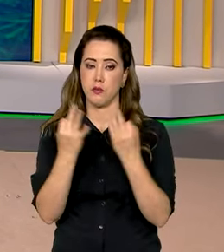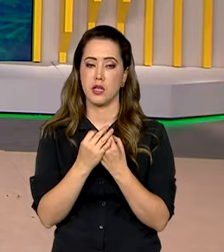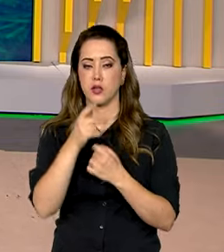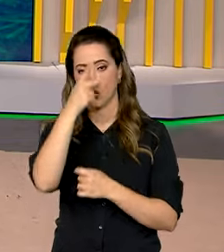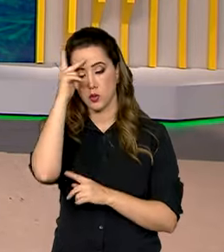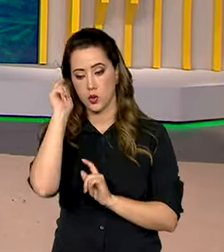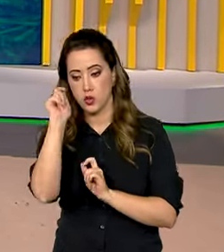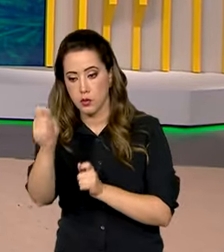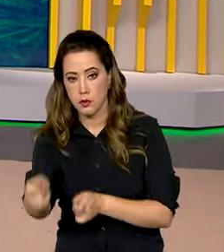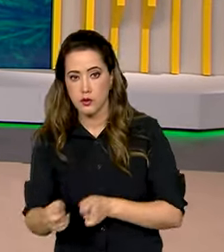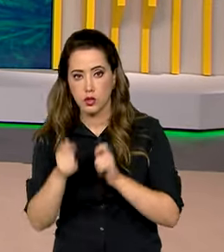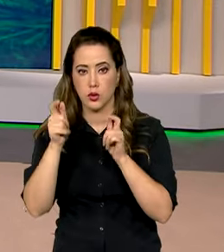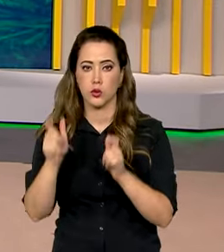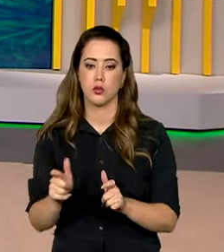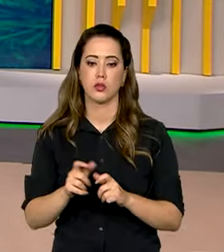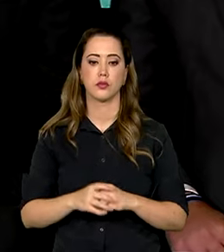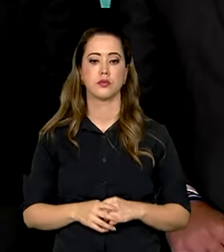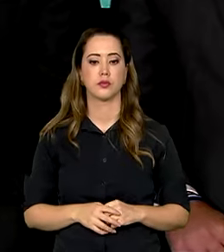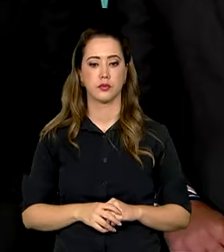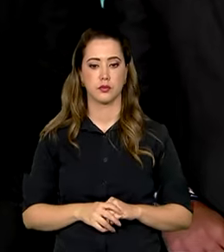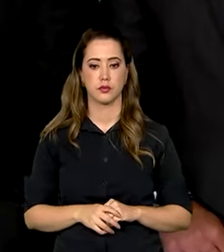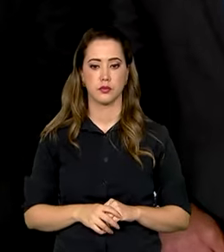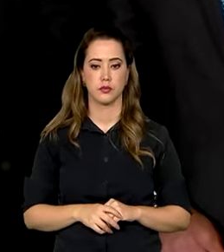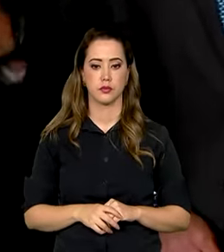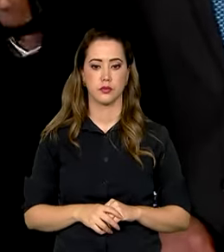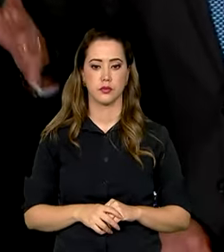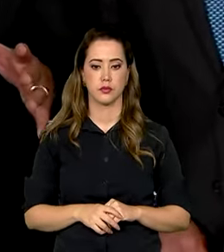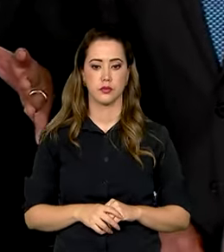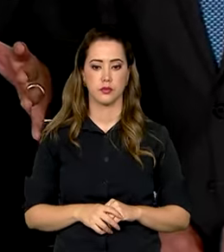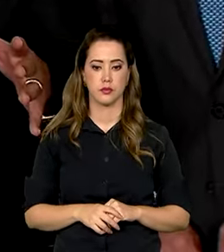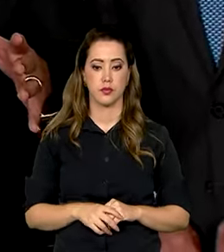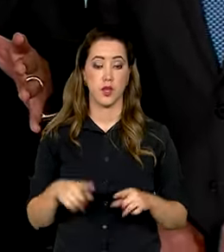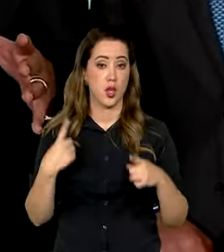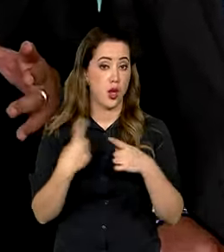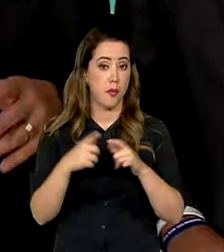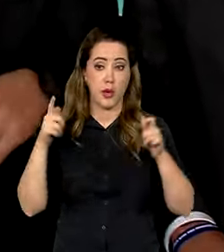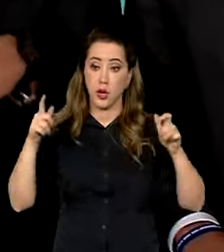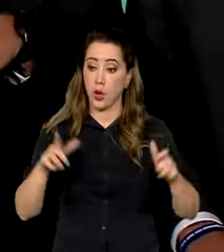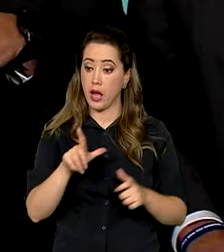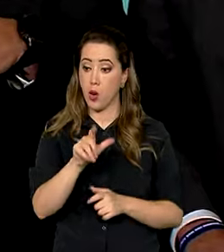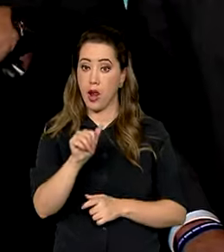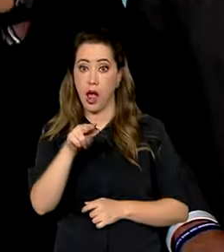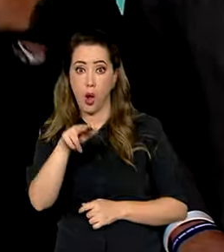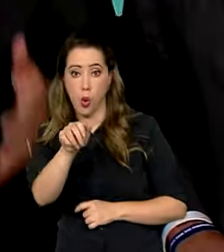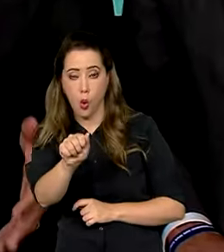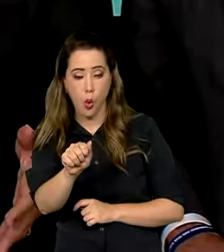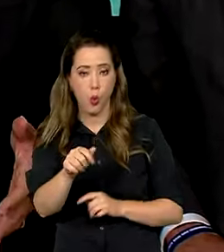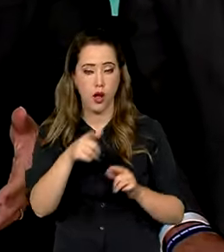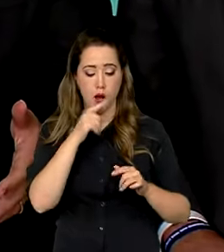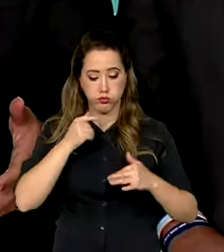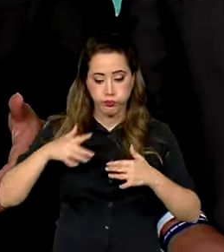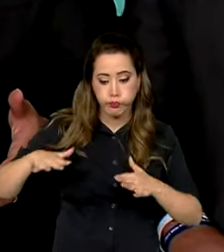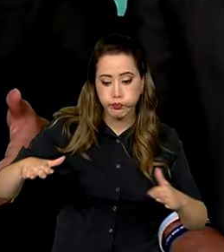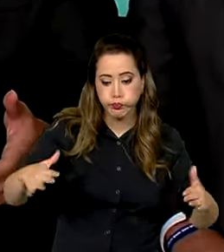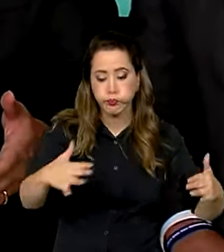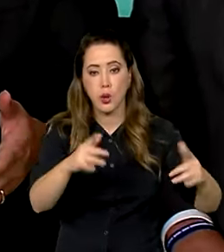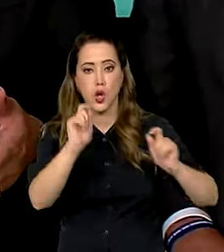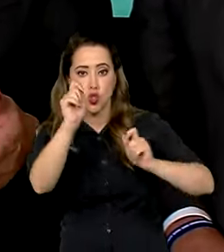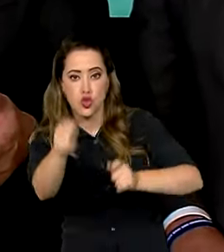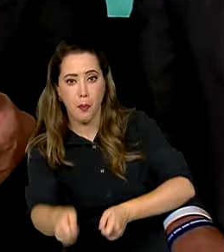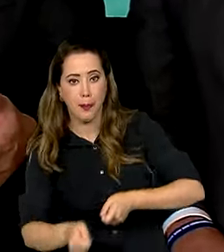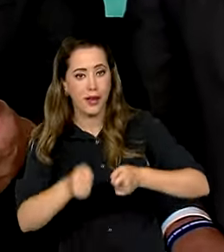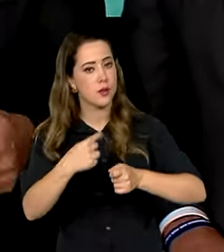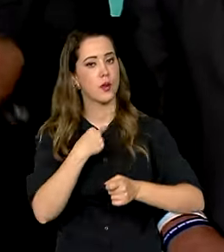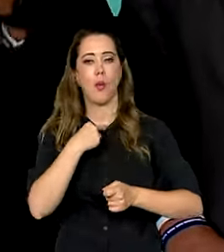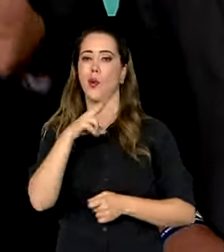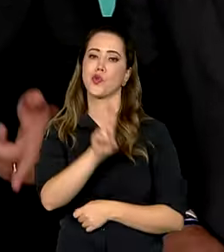pescadores da região. Por conta do isolamento da lagoa e da paralisação das atividades produtivas